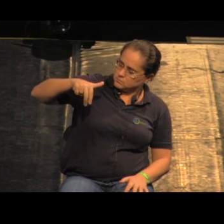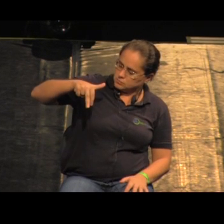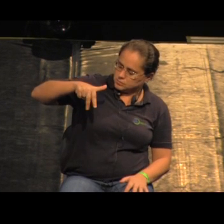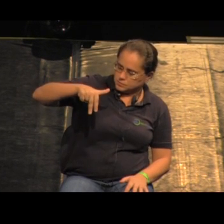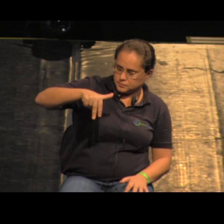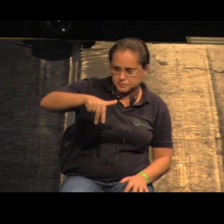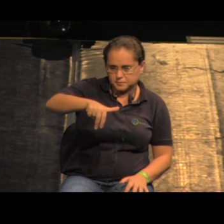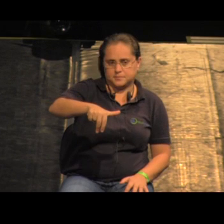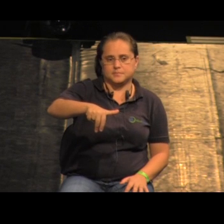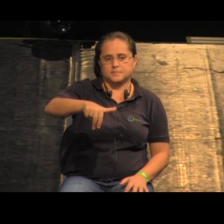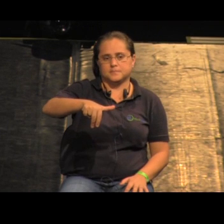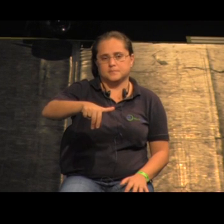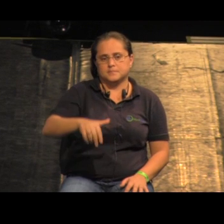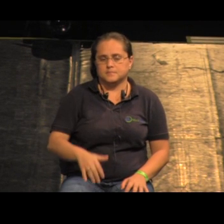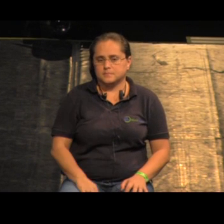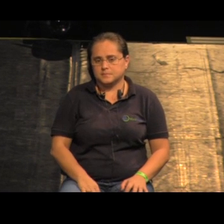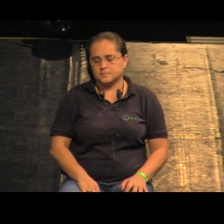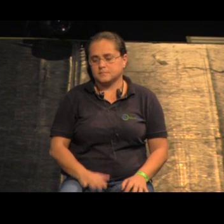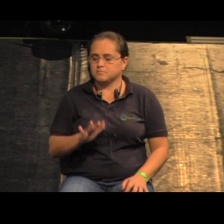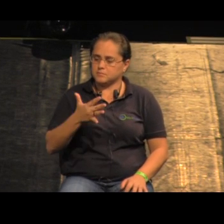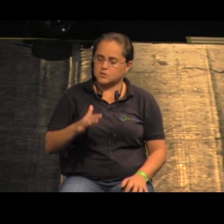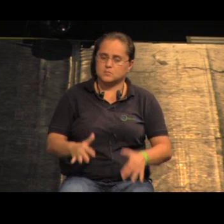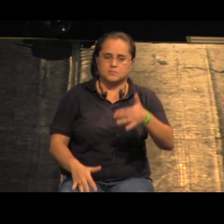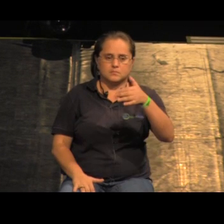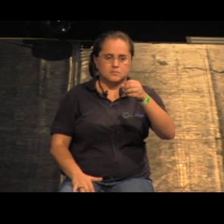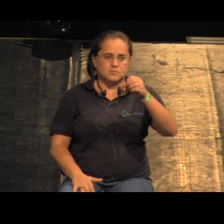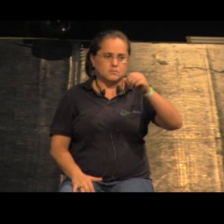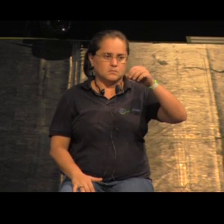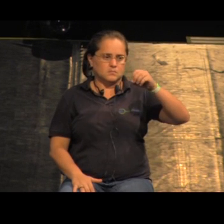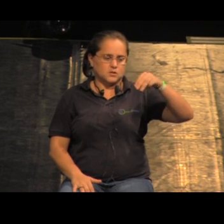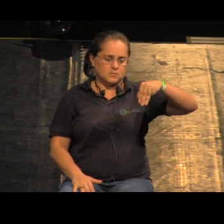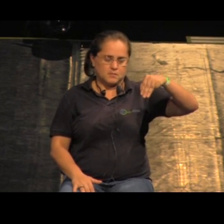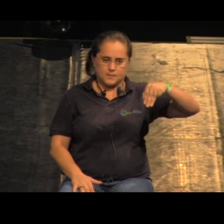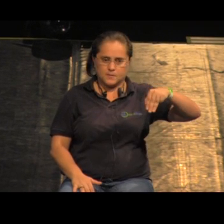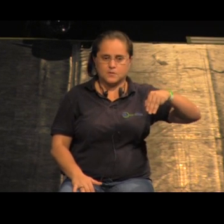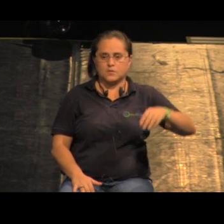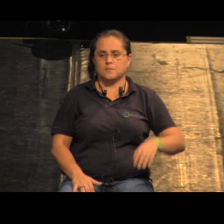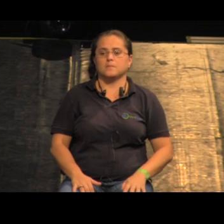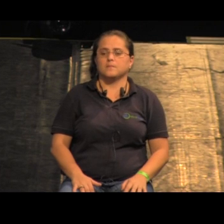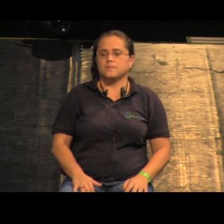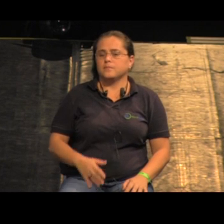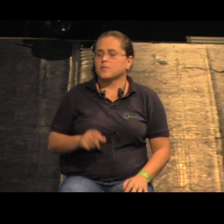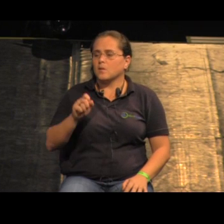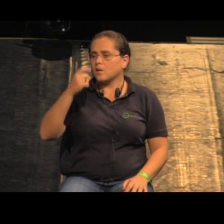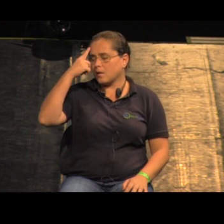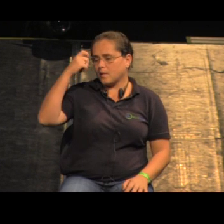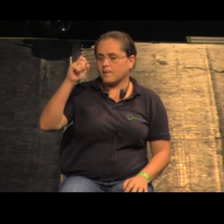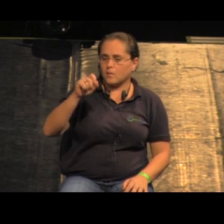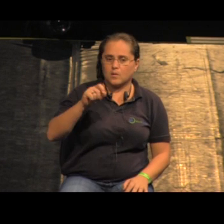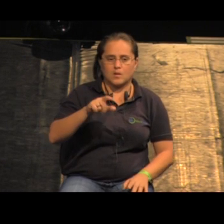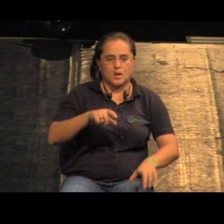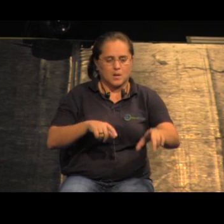equipamentos mínimos, que é esse grid aqui, 100 metros, mais ou menos um minuto e meio de caminhada, ou seja, é a ideia de criar uma célula